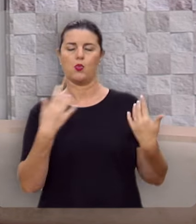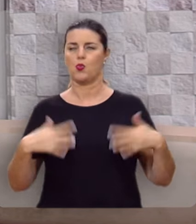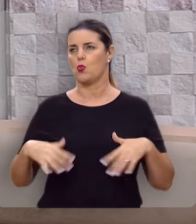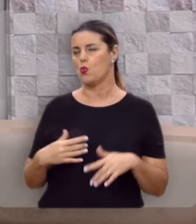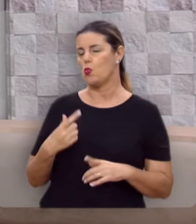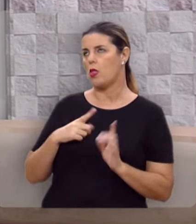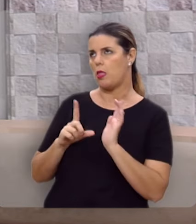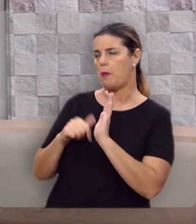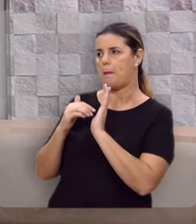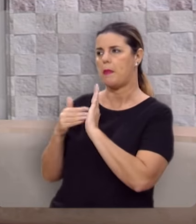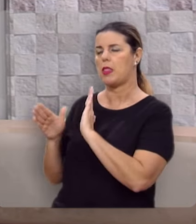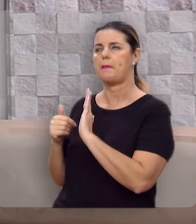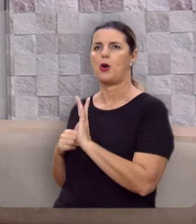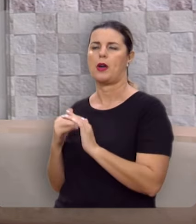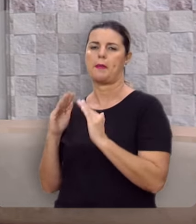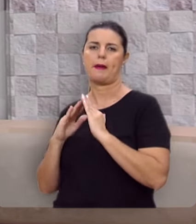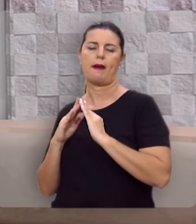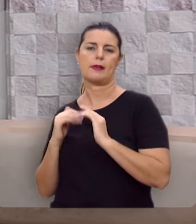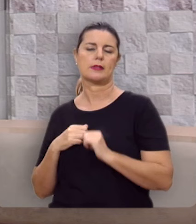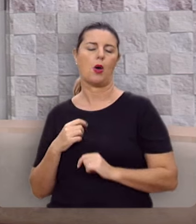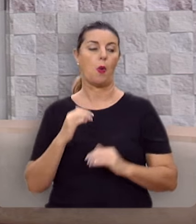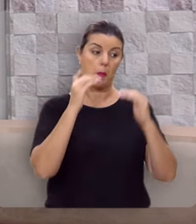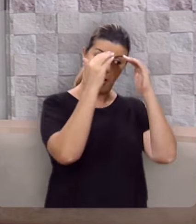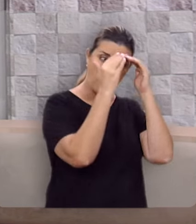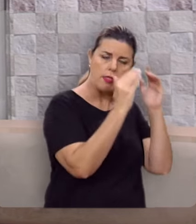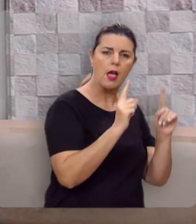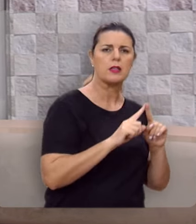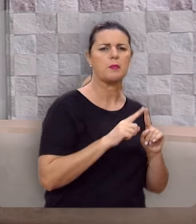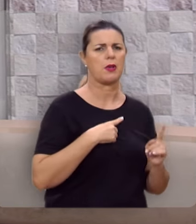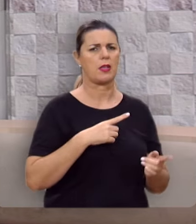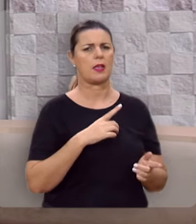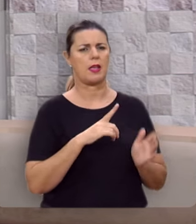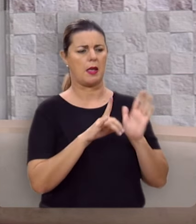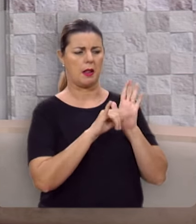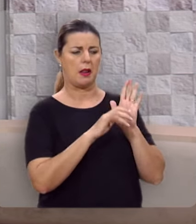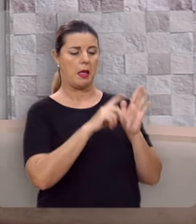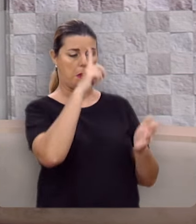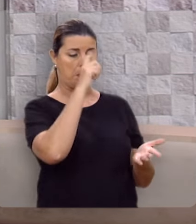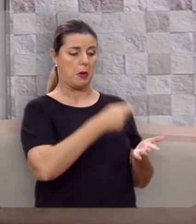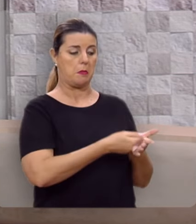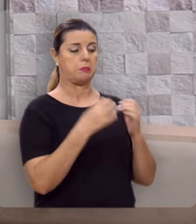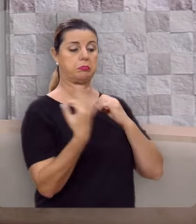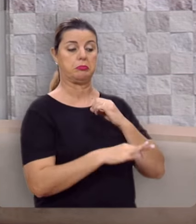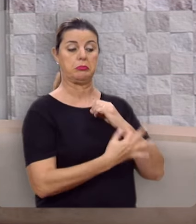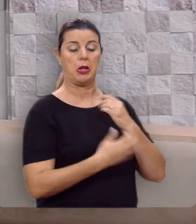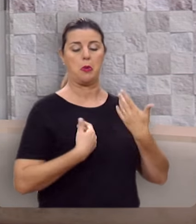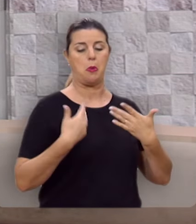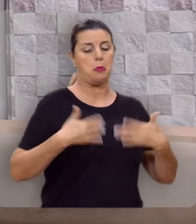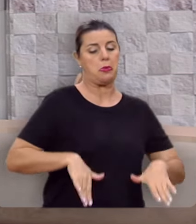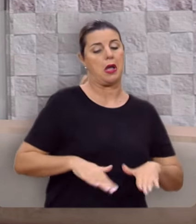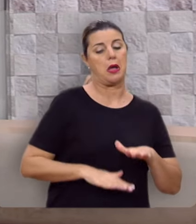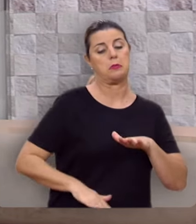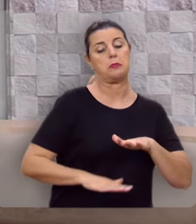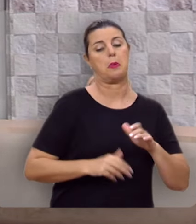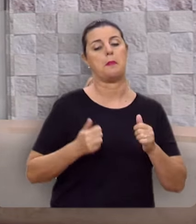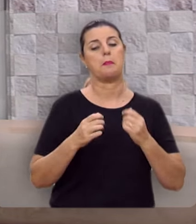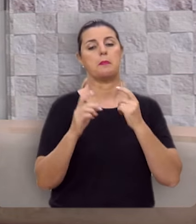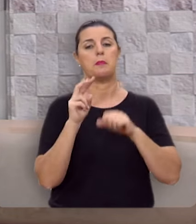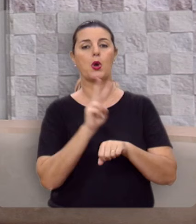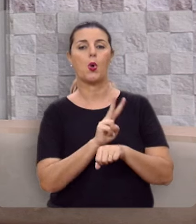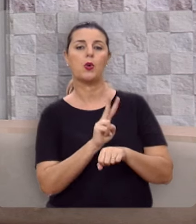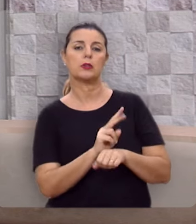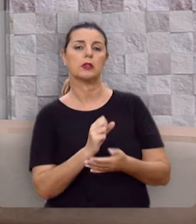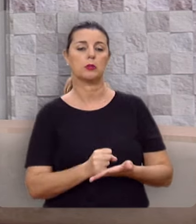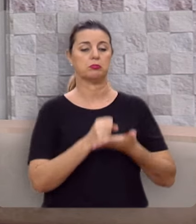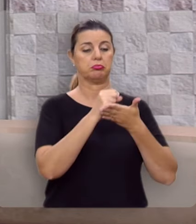medo das consequências. Obedecer é porque eles são rigorosos demais e eu não quero sair de barta